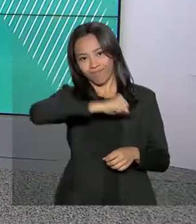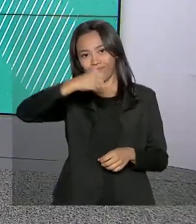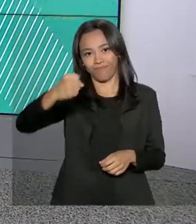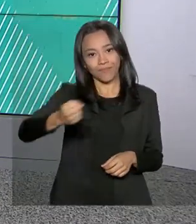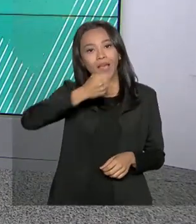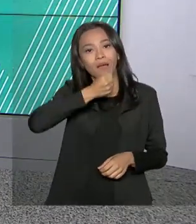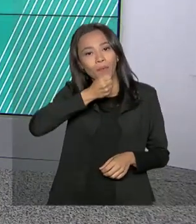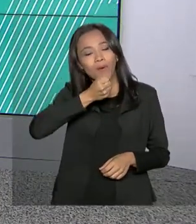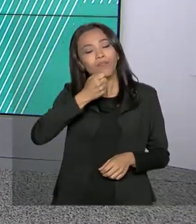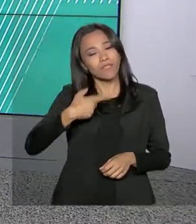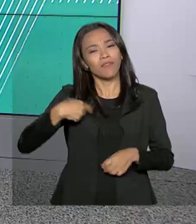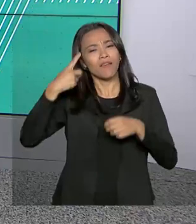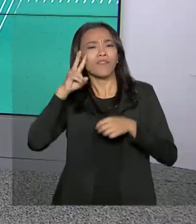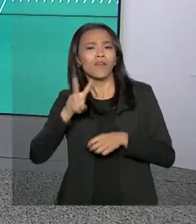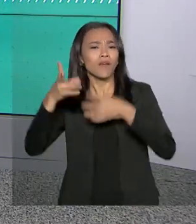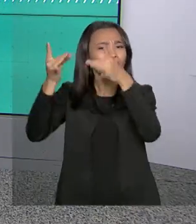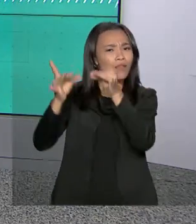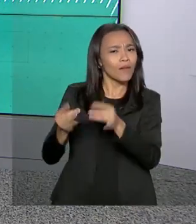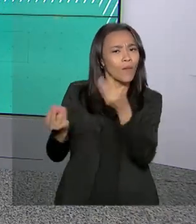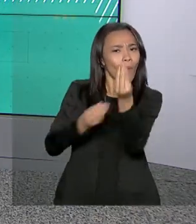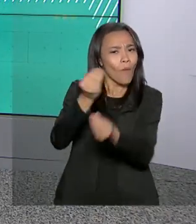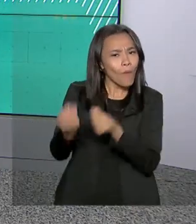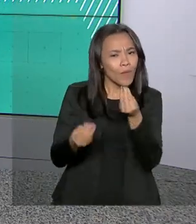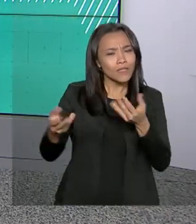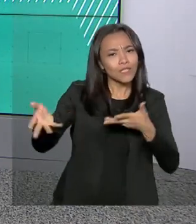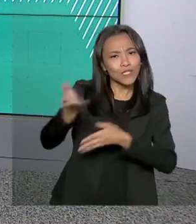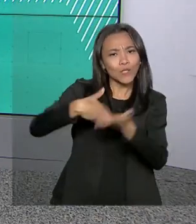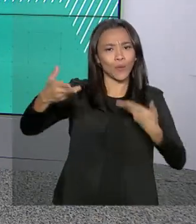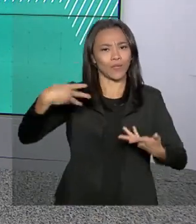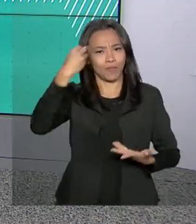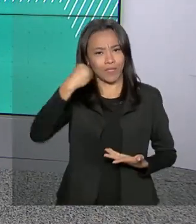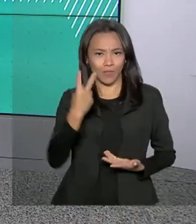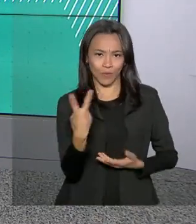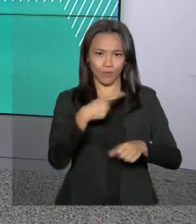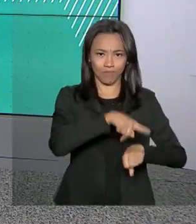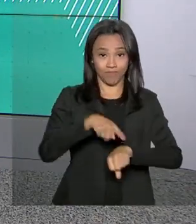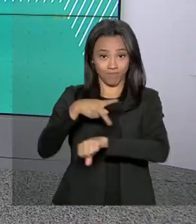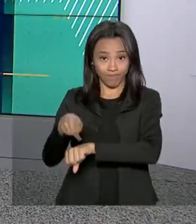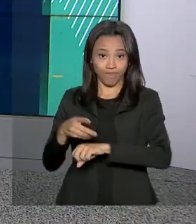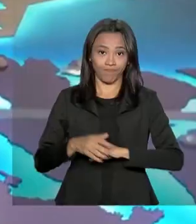Noronha, você confere um pouco dessa troca de experiências entre os dois países.